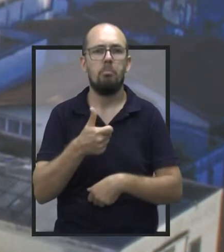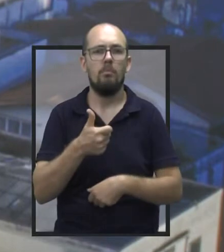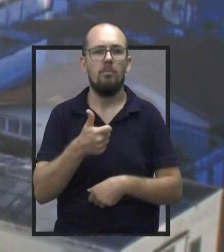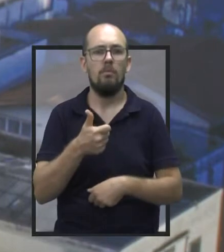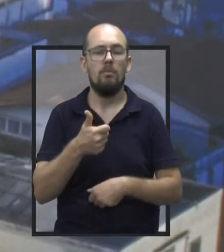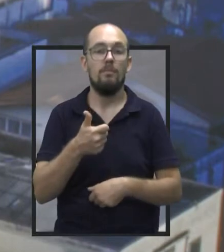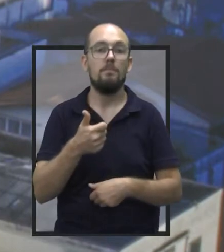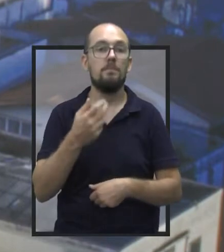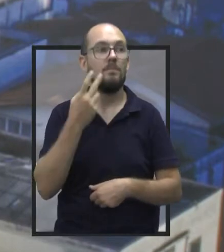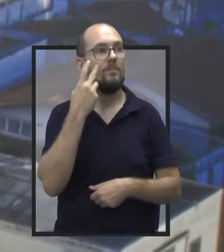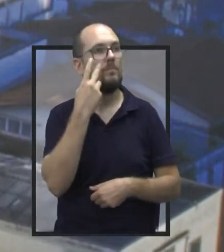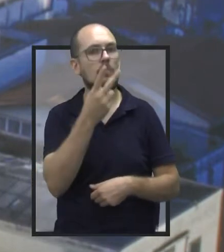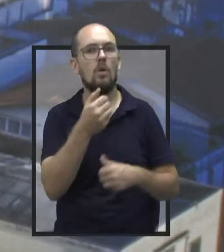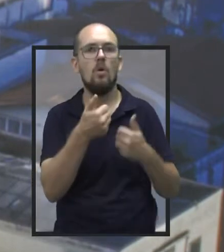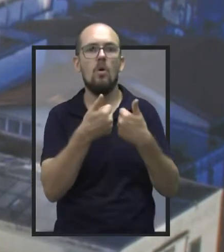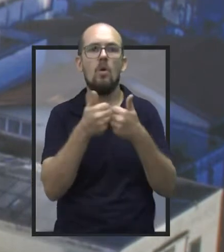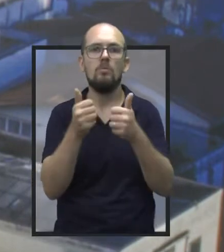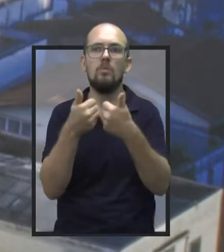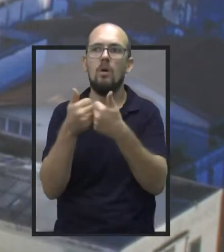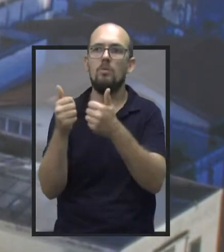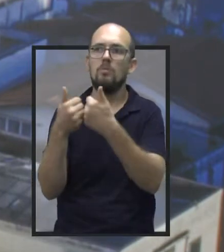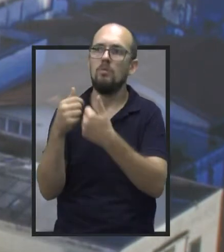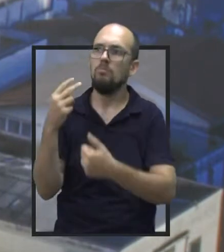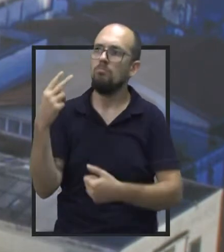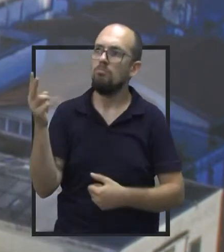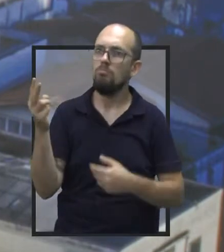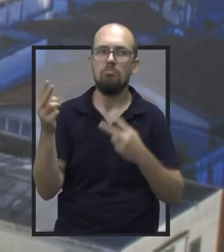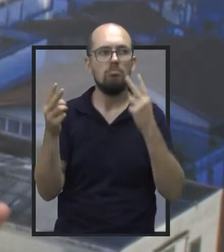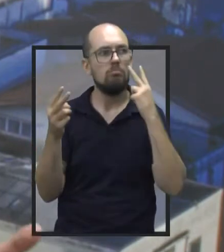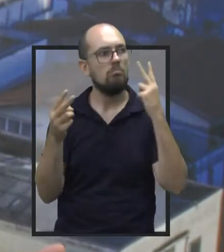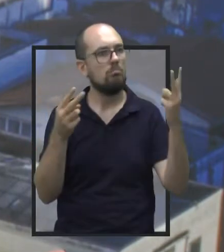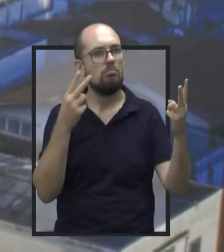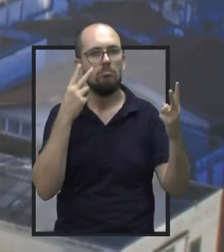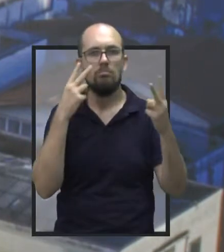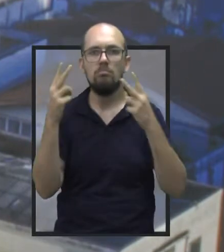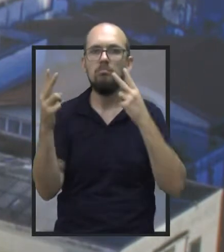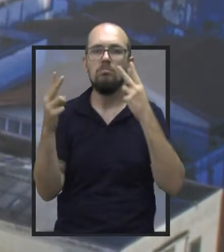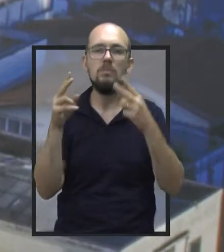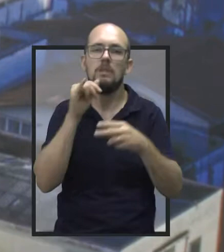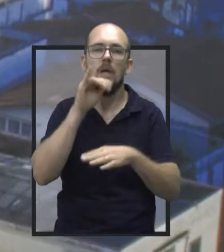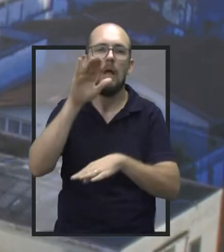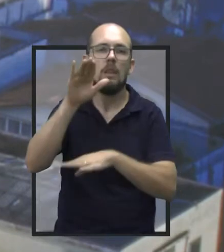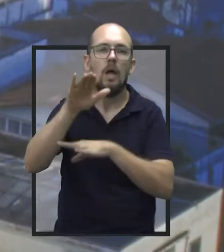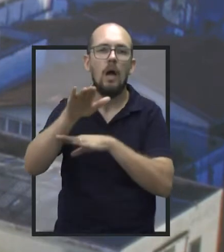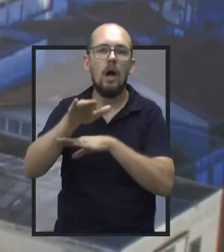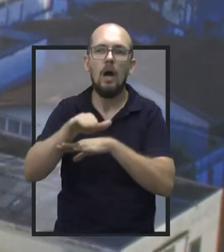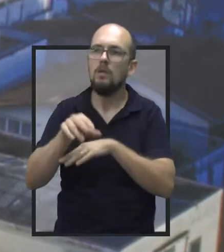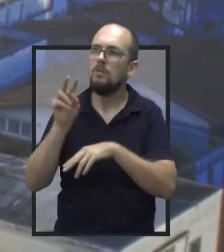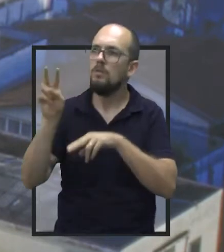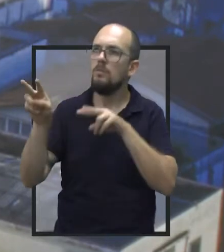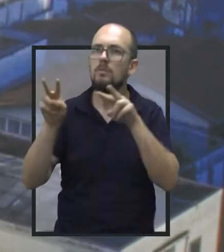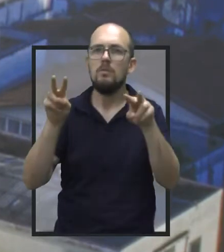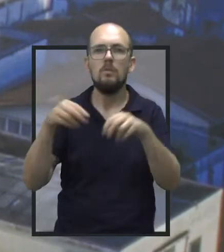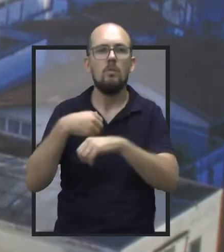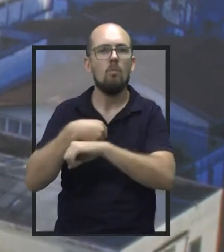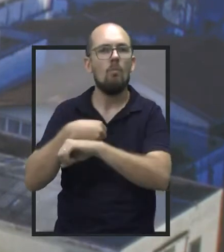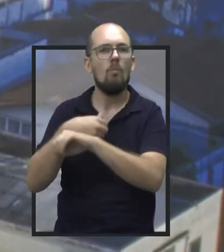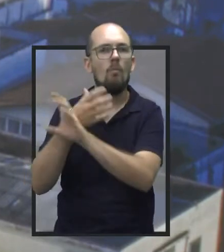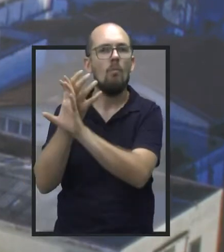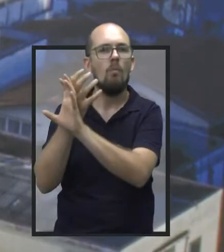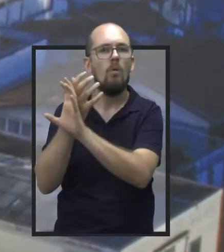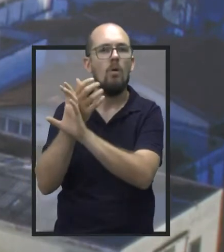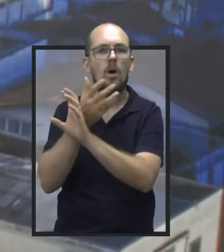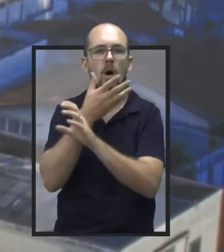gente vê aí os circulares, por exemplo, nos dias da semana à tarde, eles circulam vazios, né?